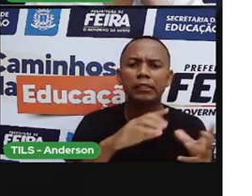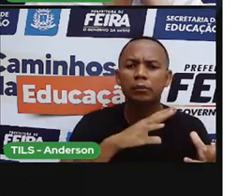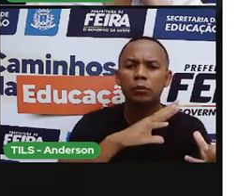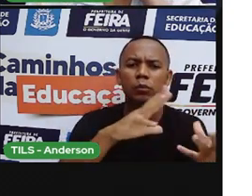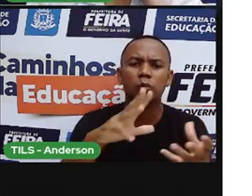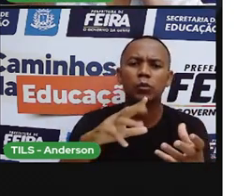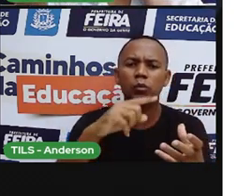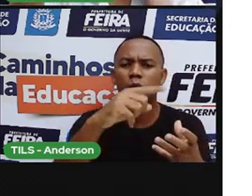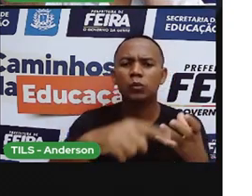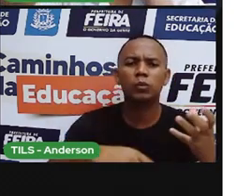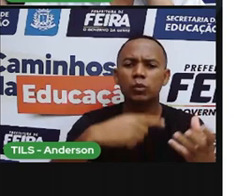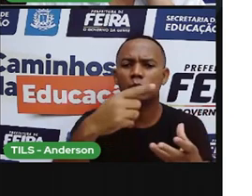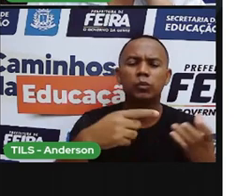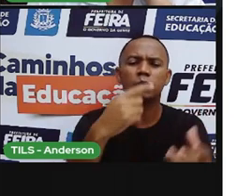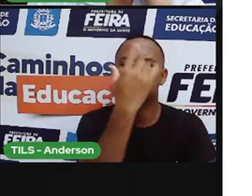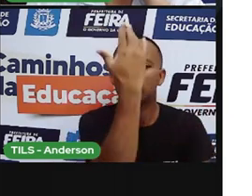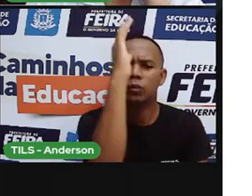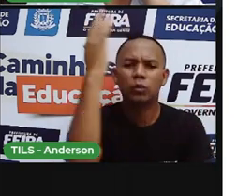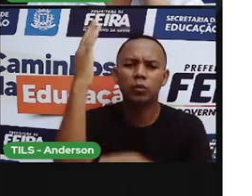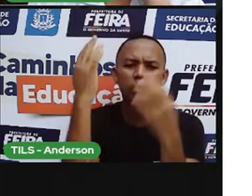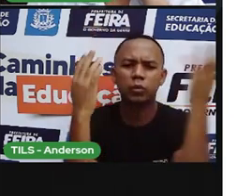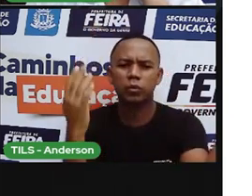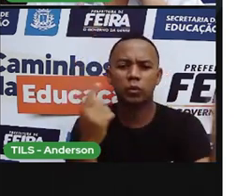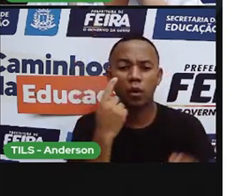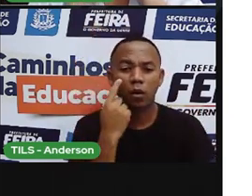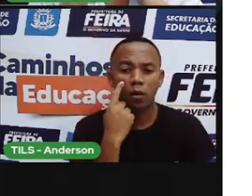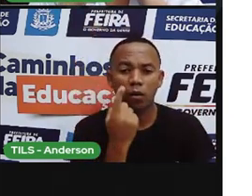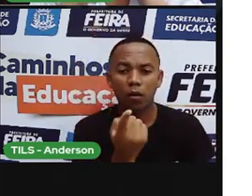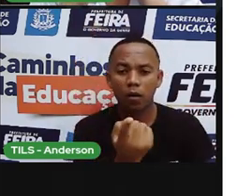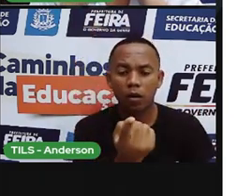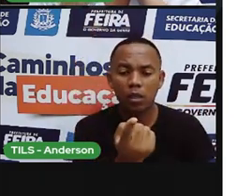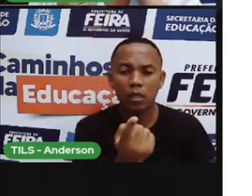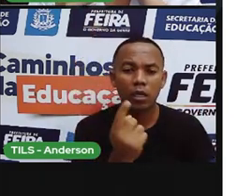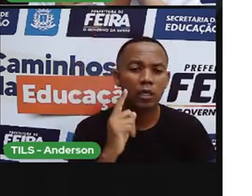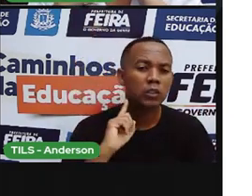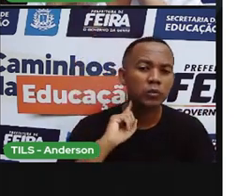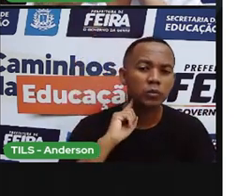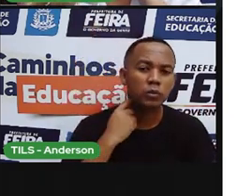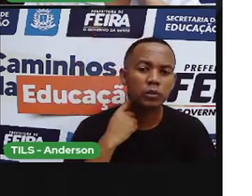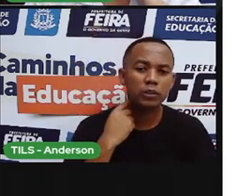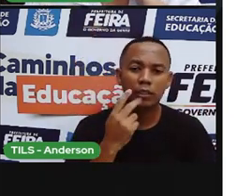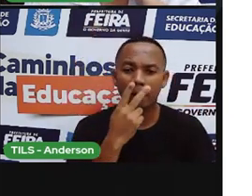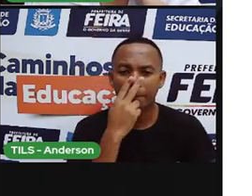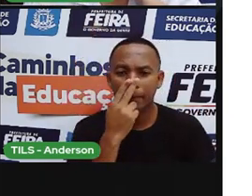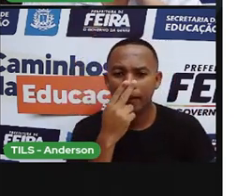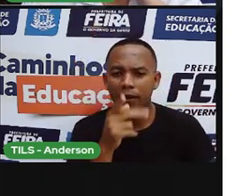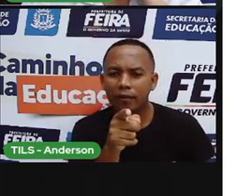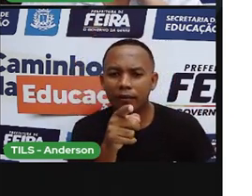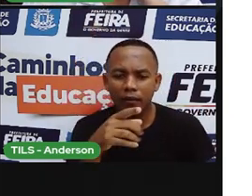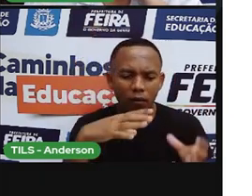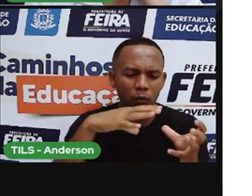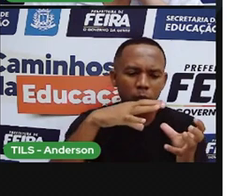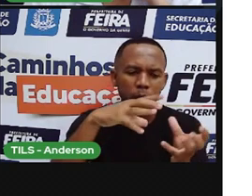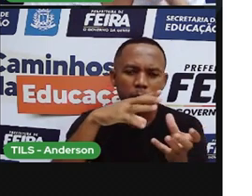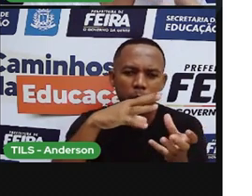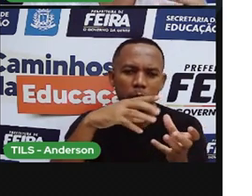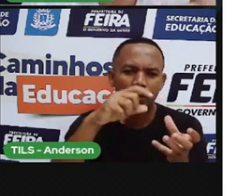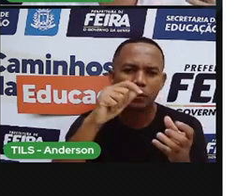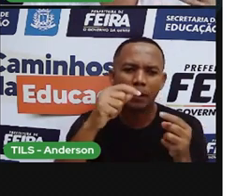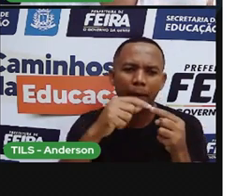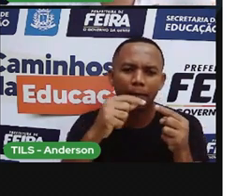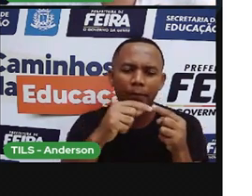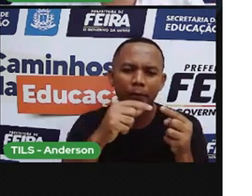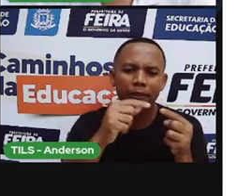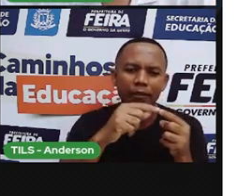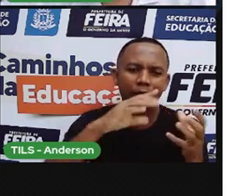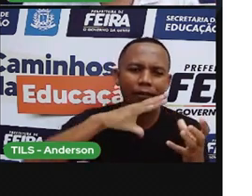meio ambiente. Um deles aí é o lixo. Olha só. Olha que interessante essa imagem. Temos aí o quê? Um globo dentro